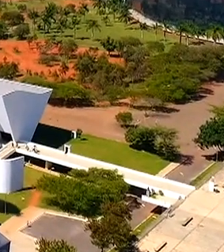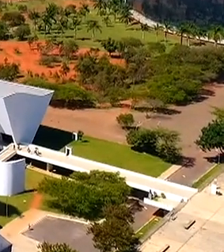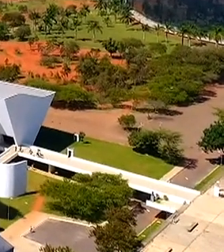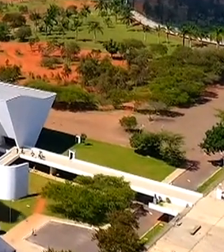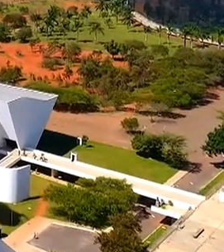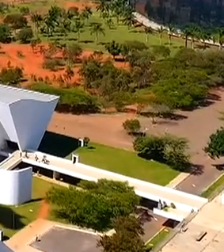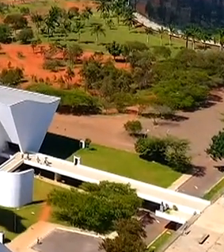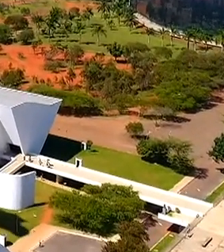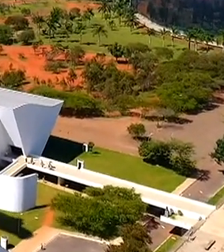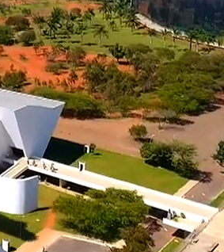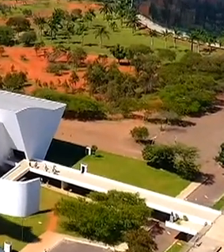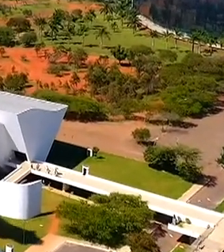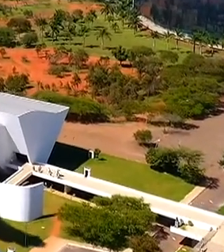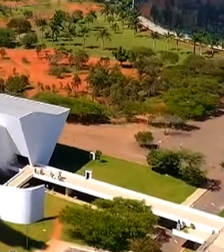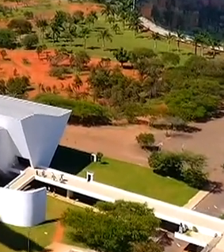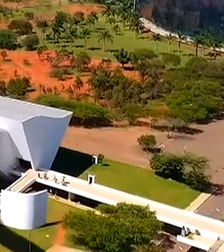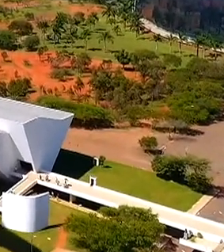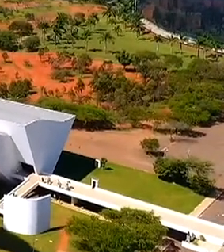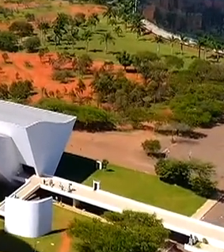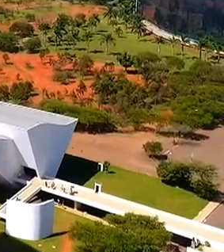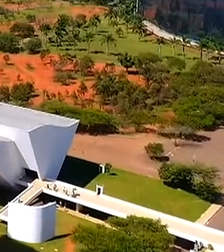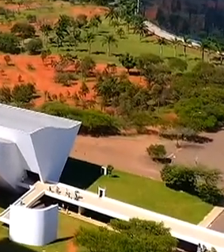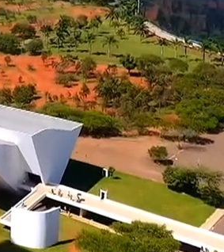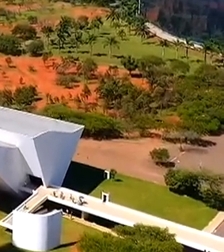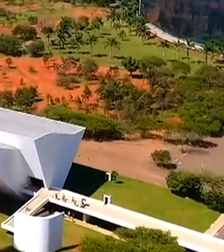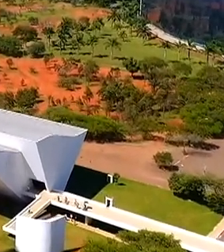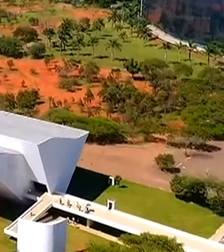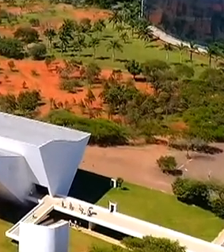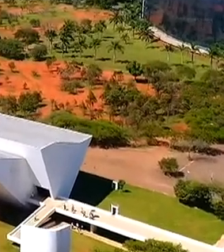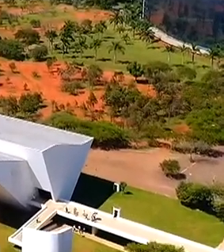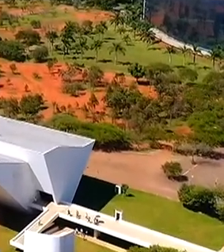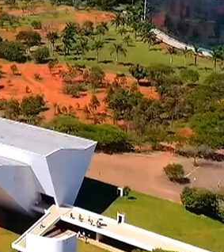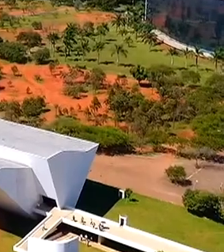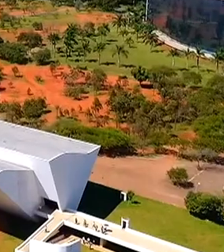E a gente fica por aqui.